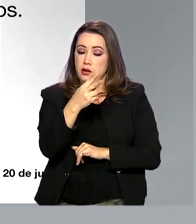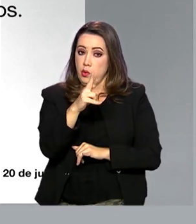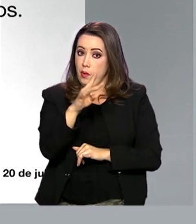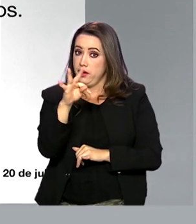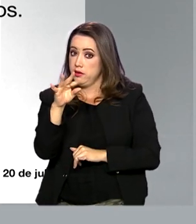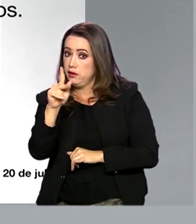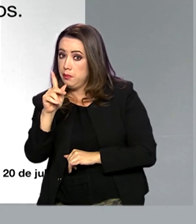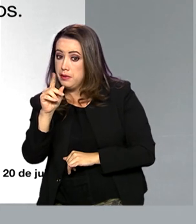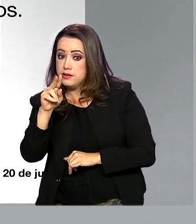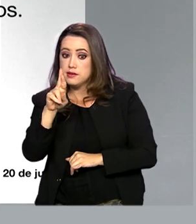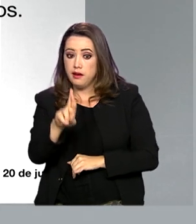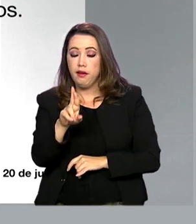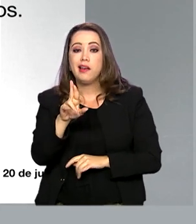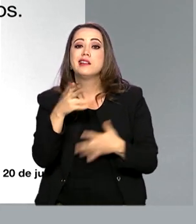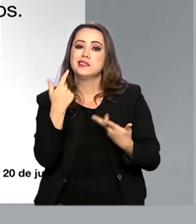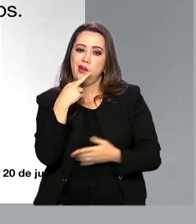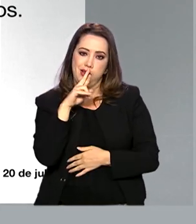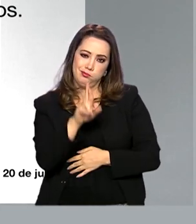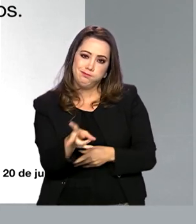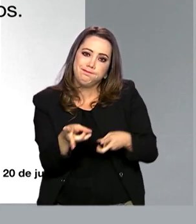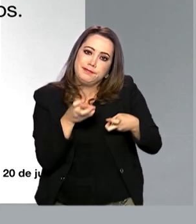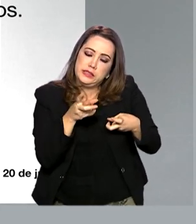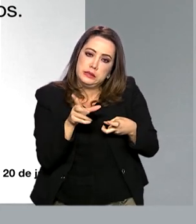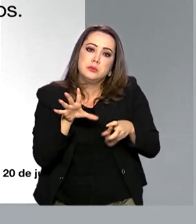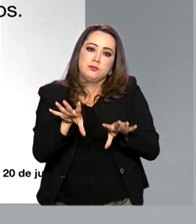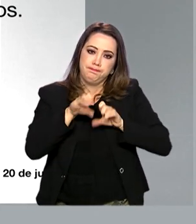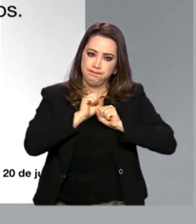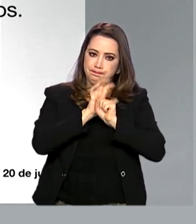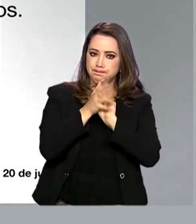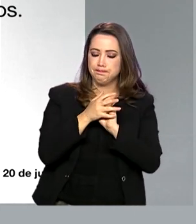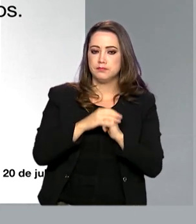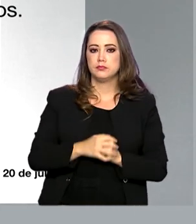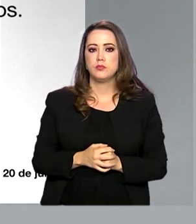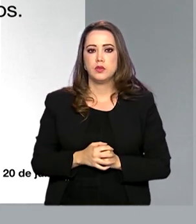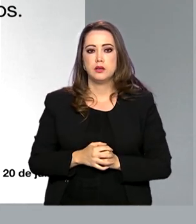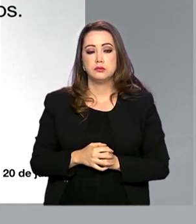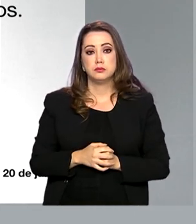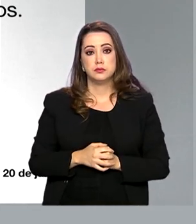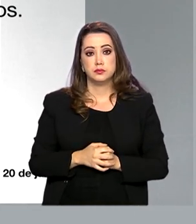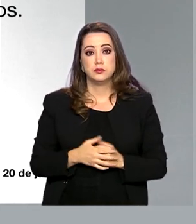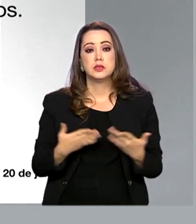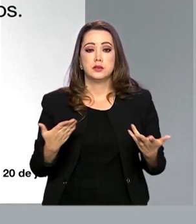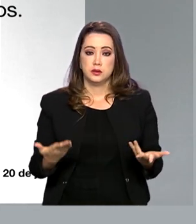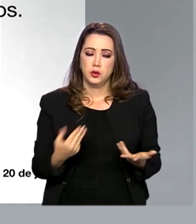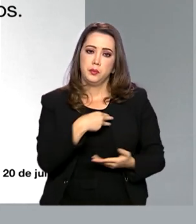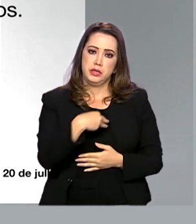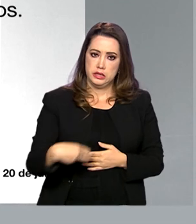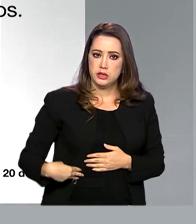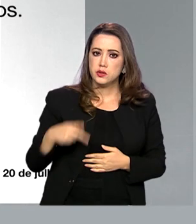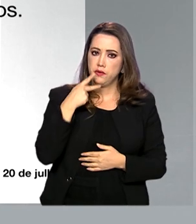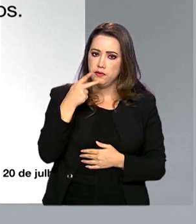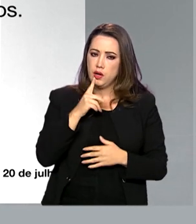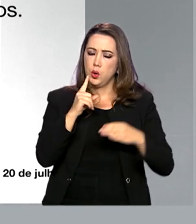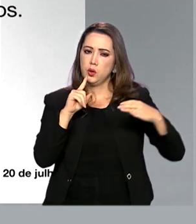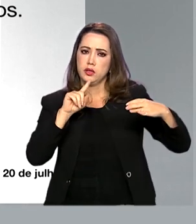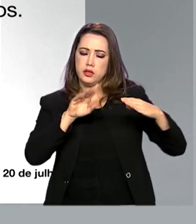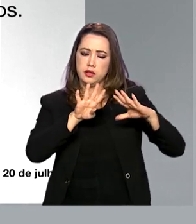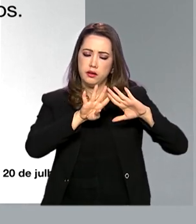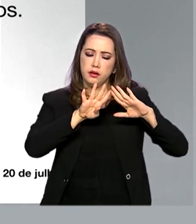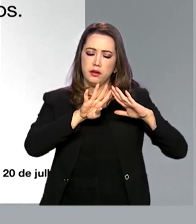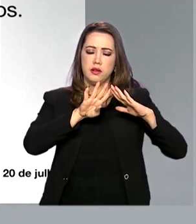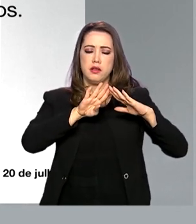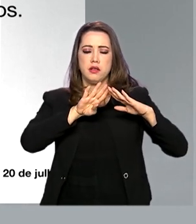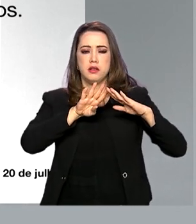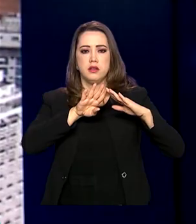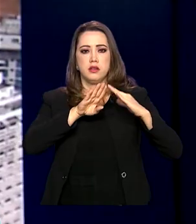-PCR e o resultado detectou a doença. O ministro afirmou, ainda que segue em isolamento e trabalha de